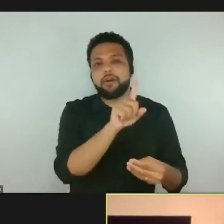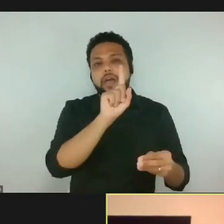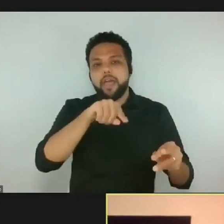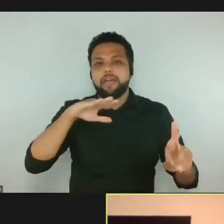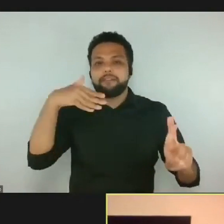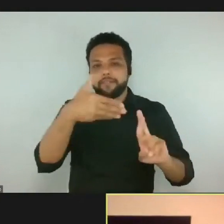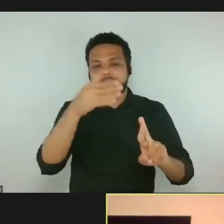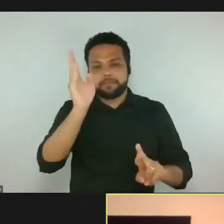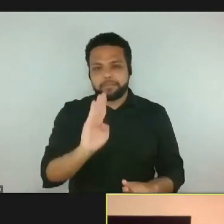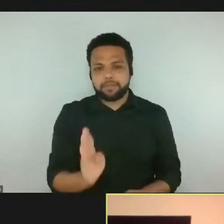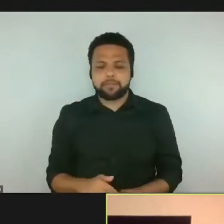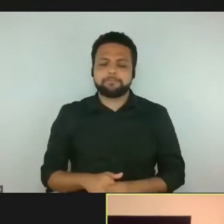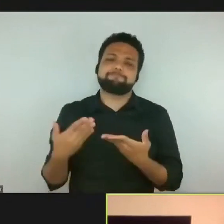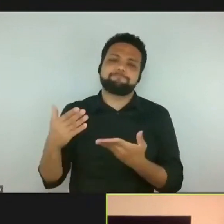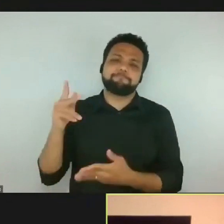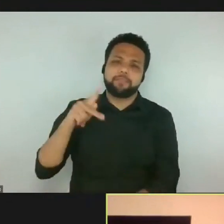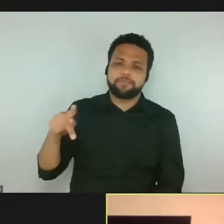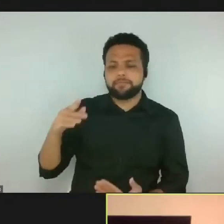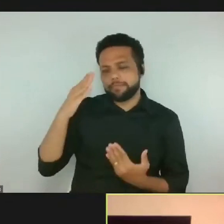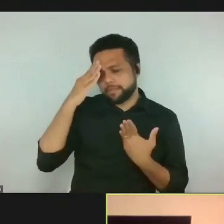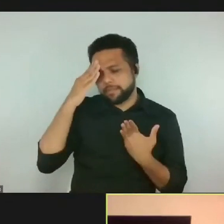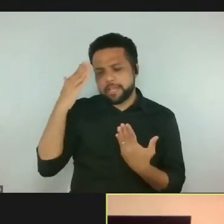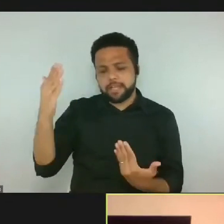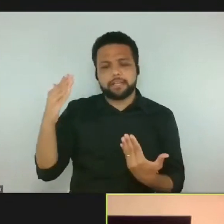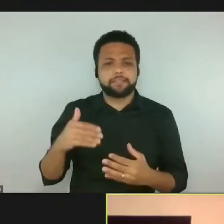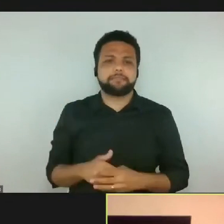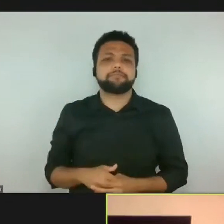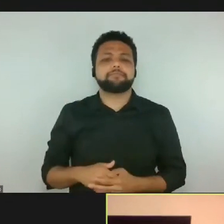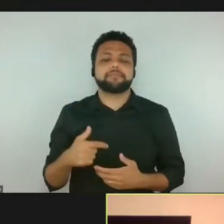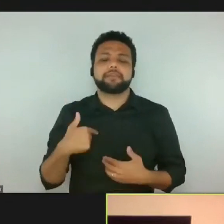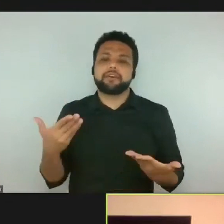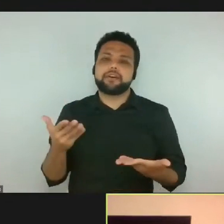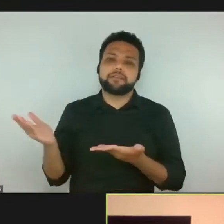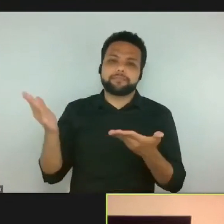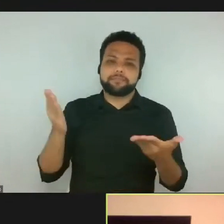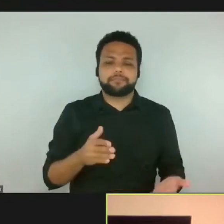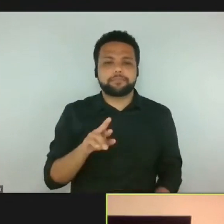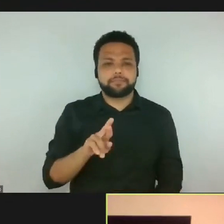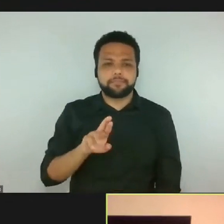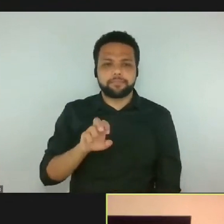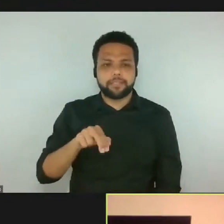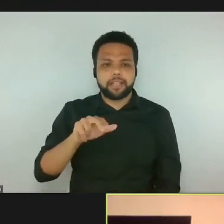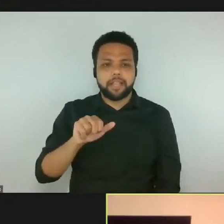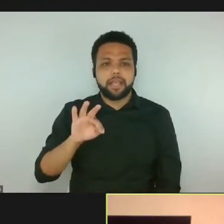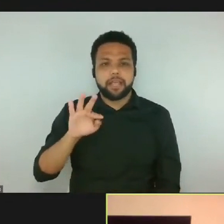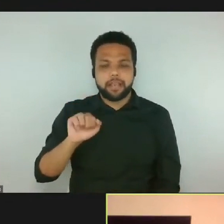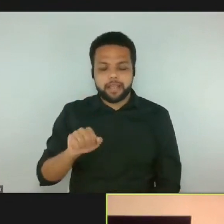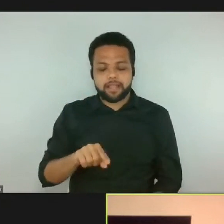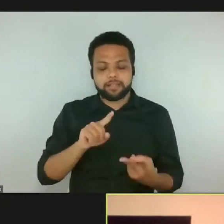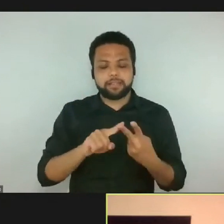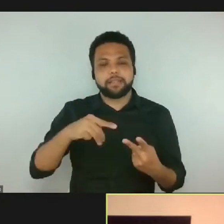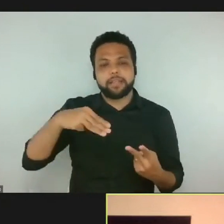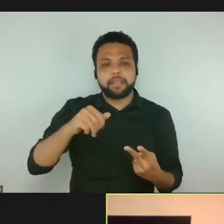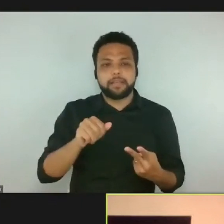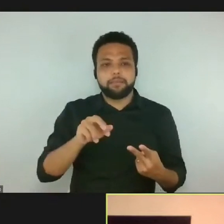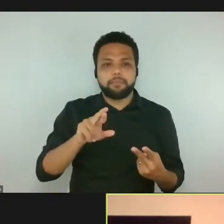Obrigada, professor. Muito bom. Eu vou chamar a Renata, Maria Ângela, para